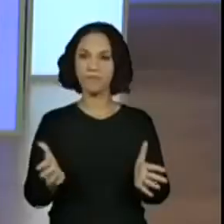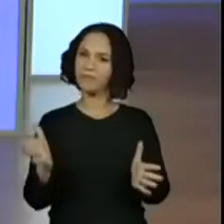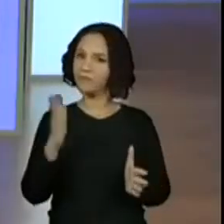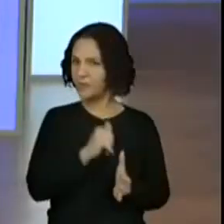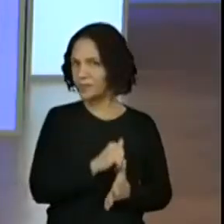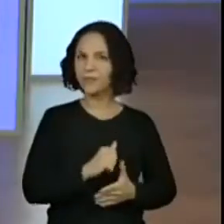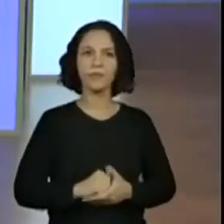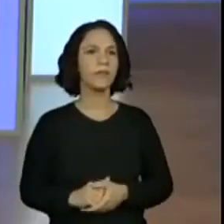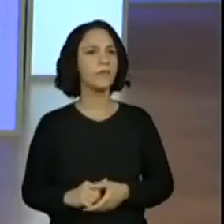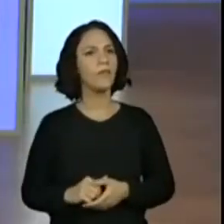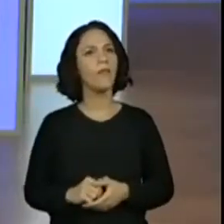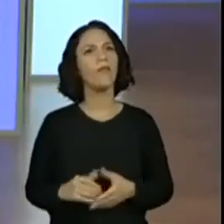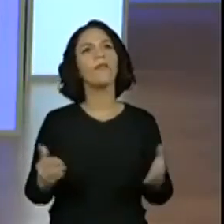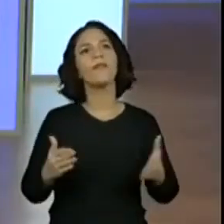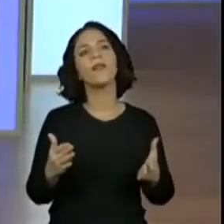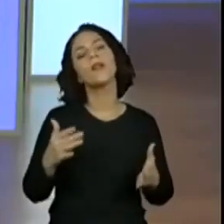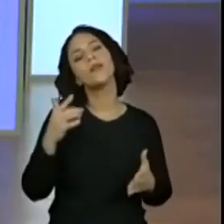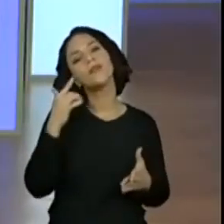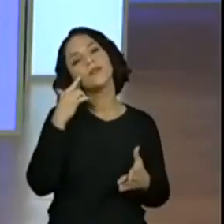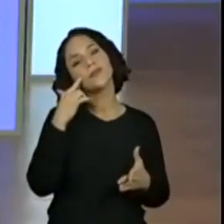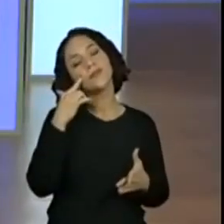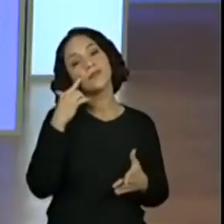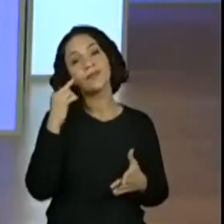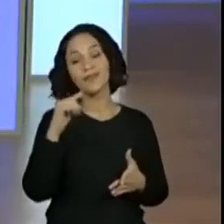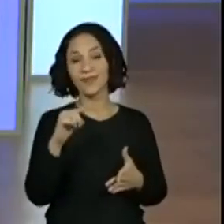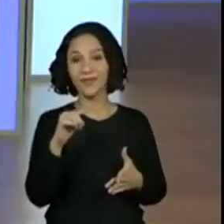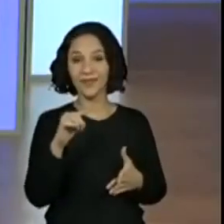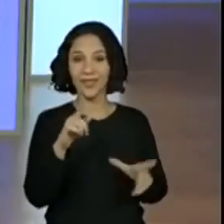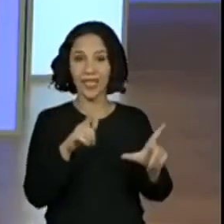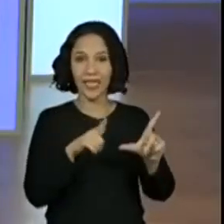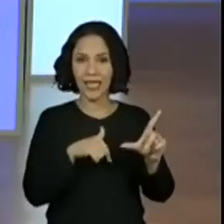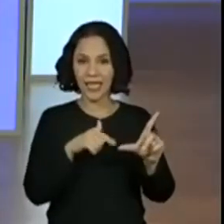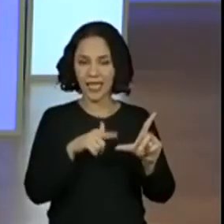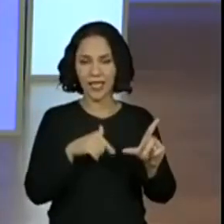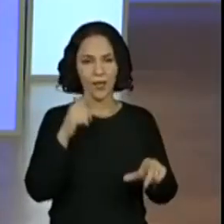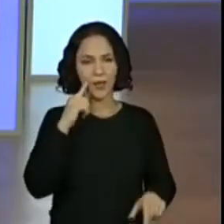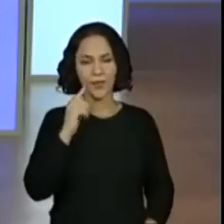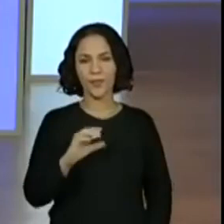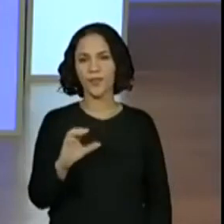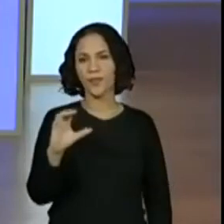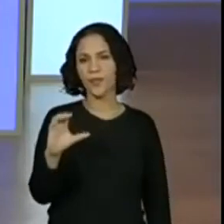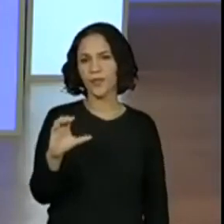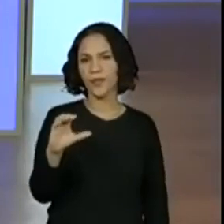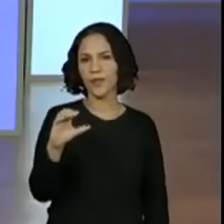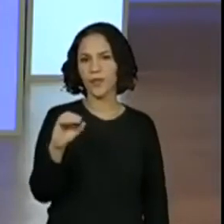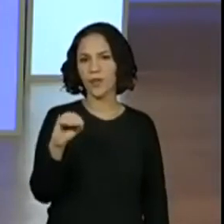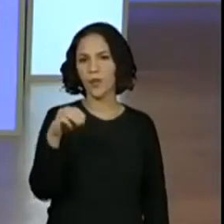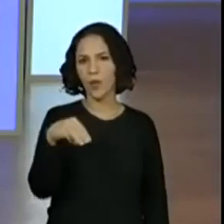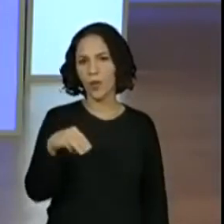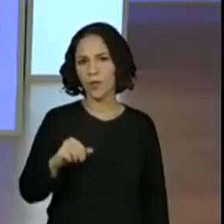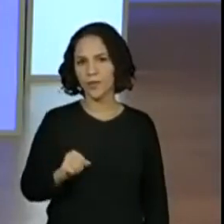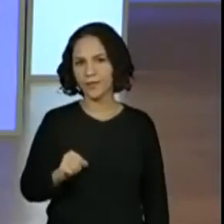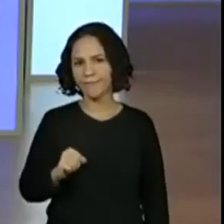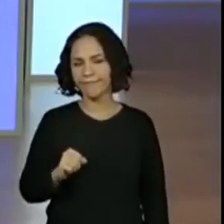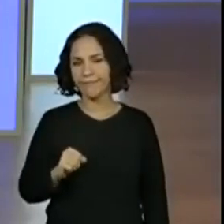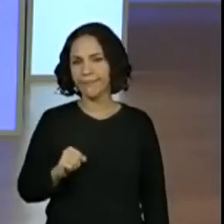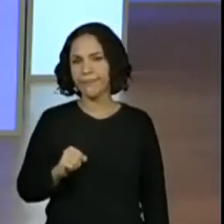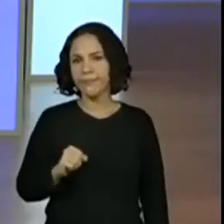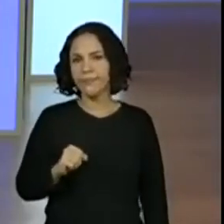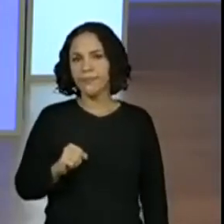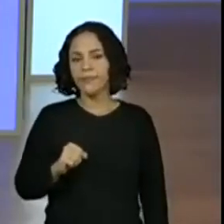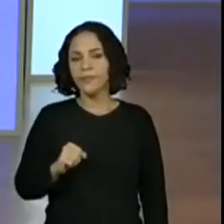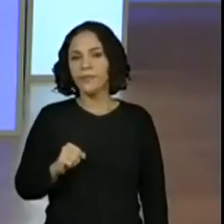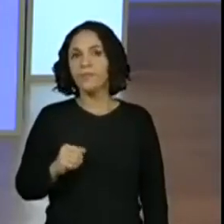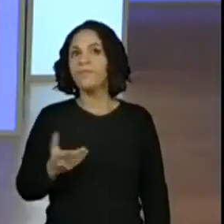vamos lá. Agora é, com ela escrevo, mamãe, com. Será que eu consigo? Como eu consigo? Com.